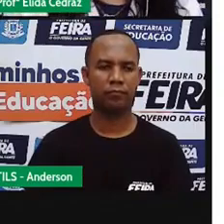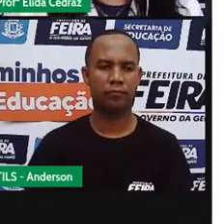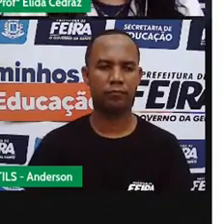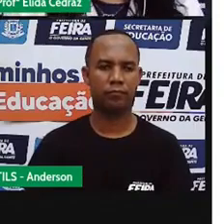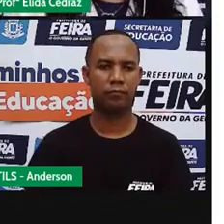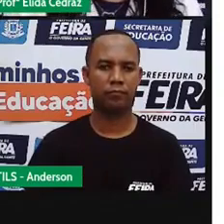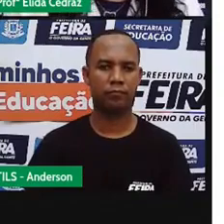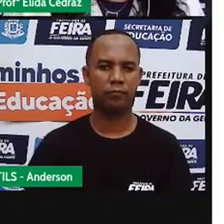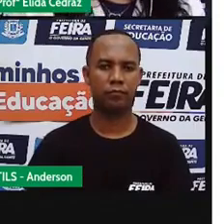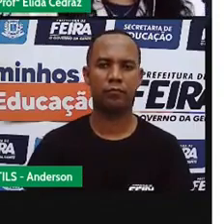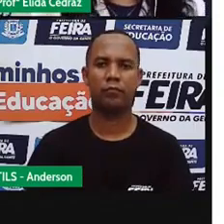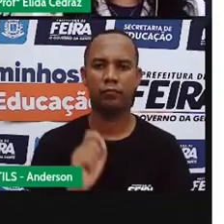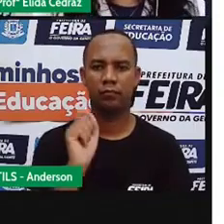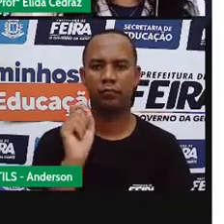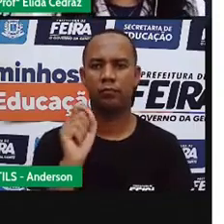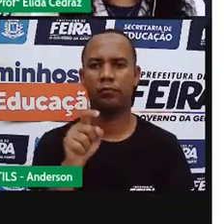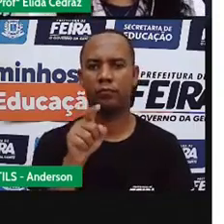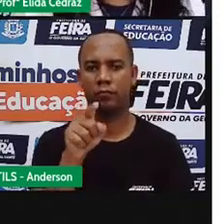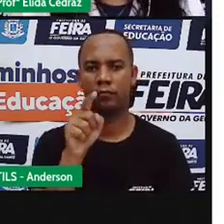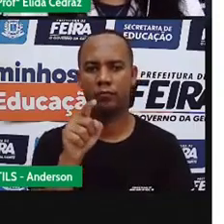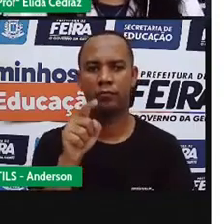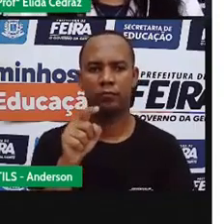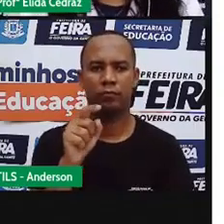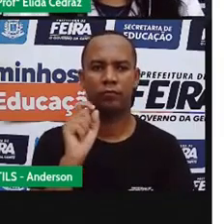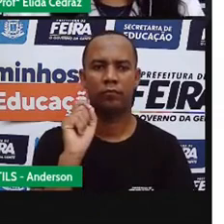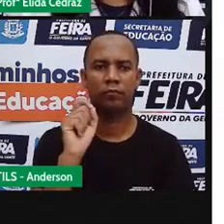O material, ele é